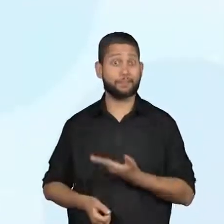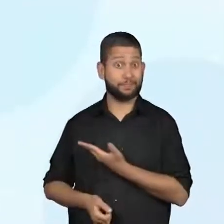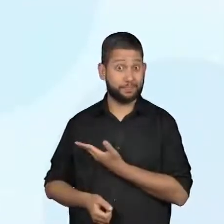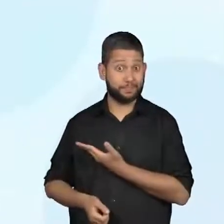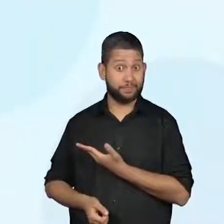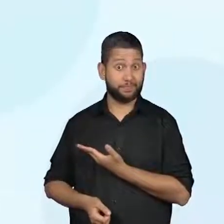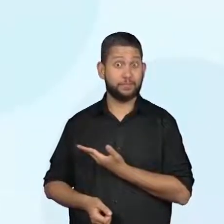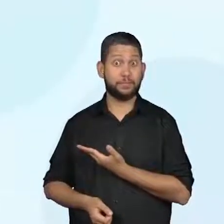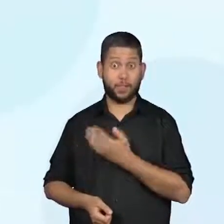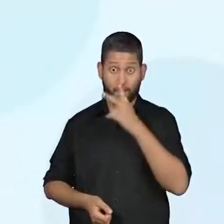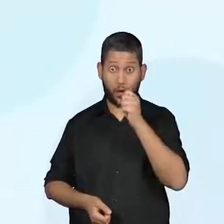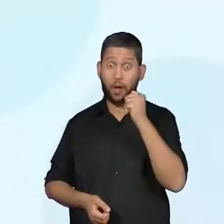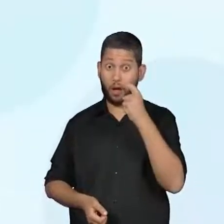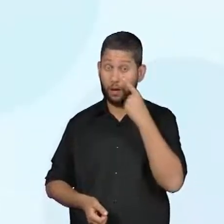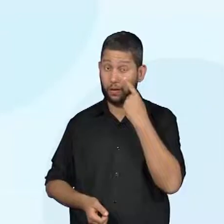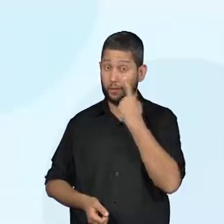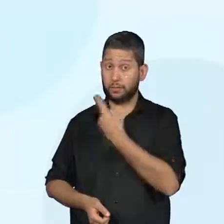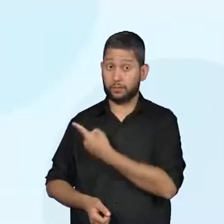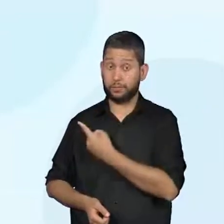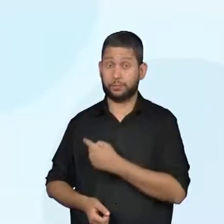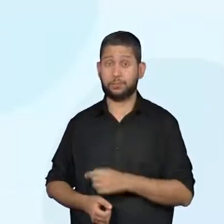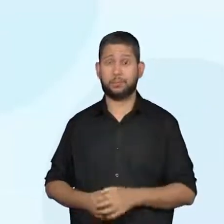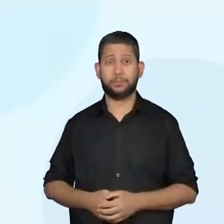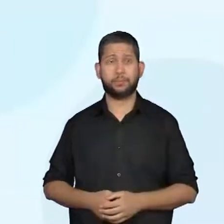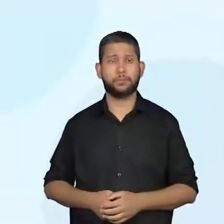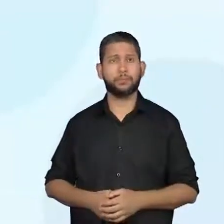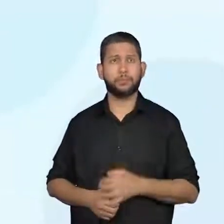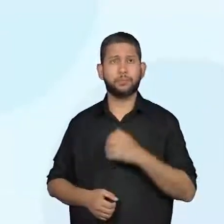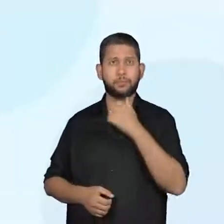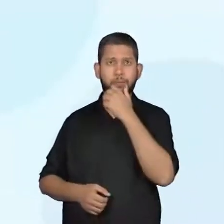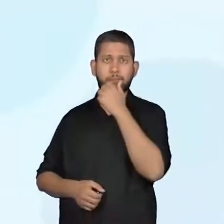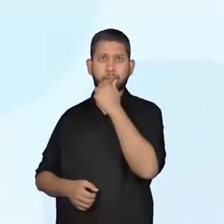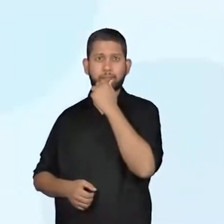Imagens bem reflexivas aí, não é?